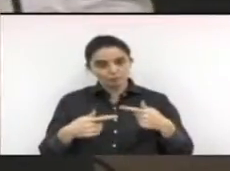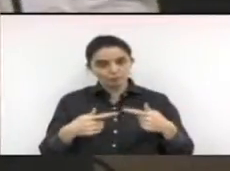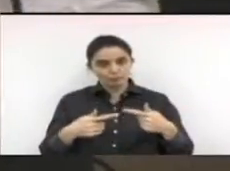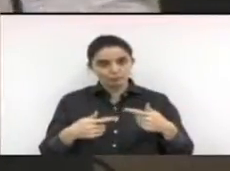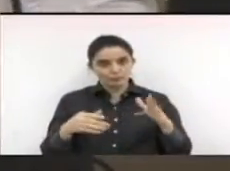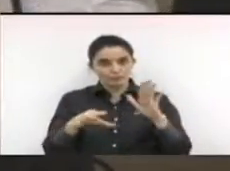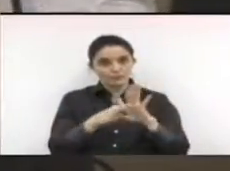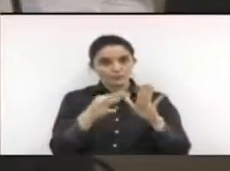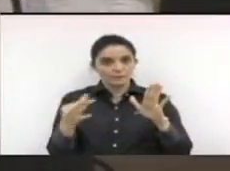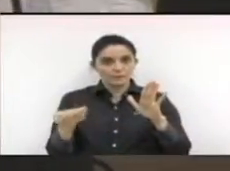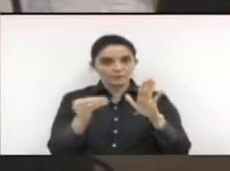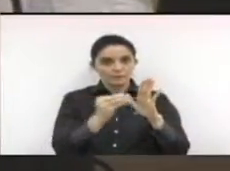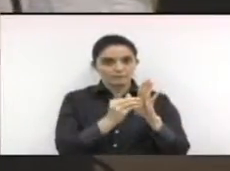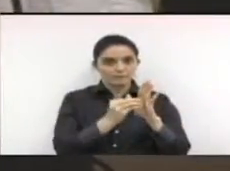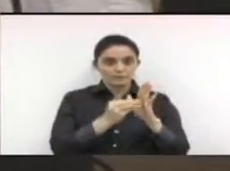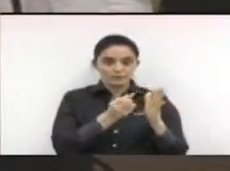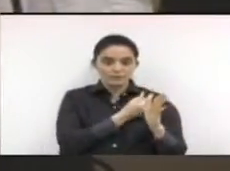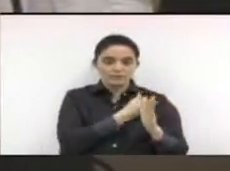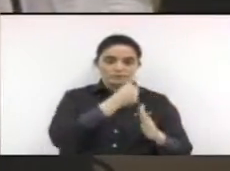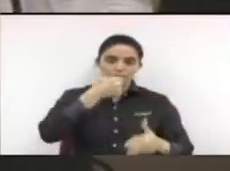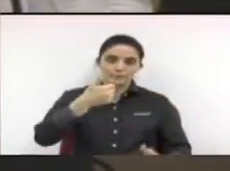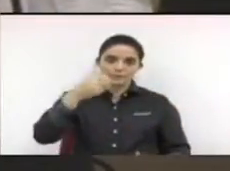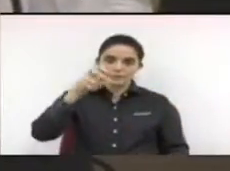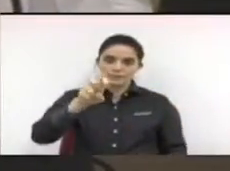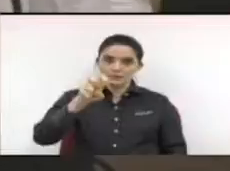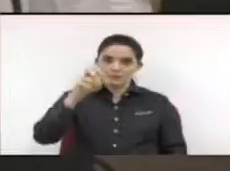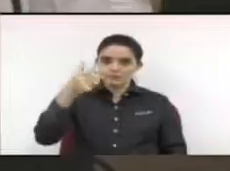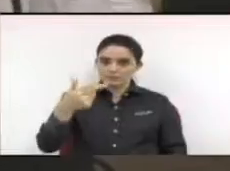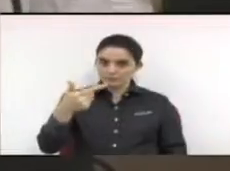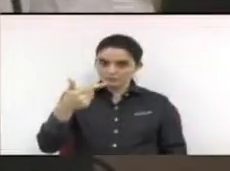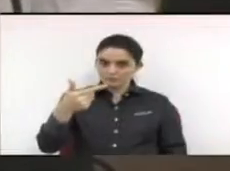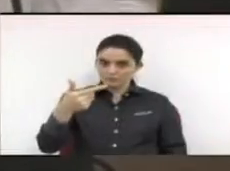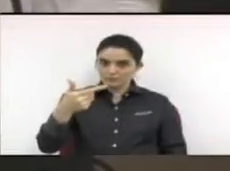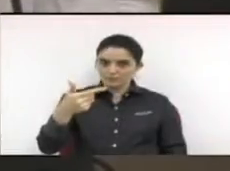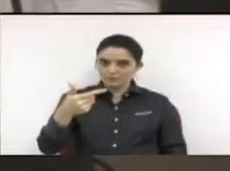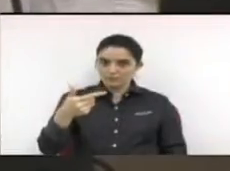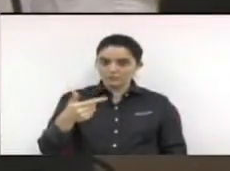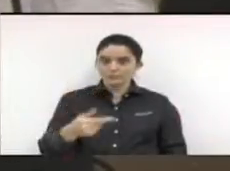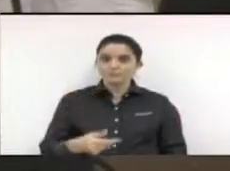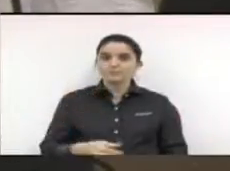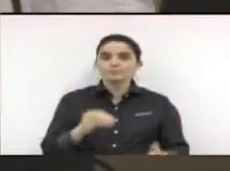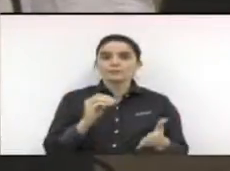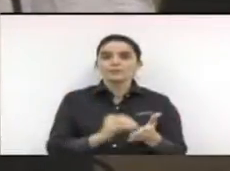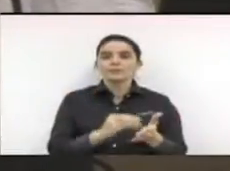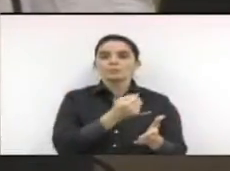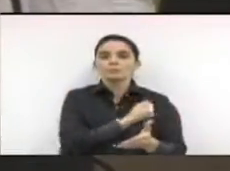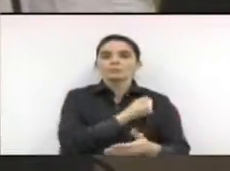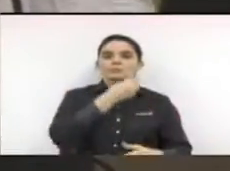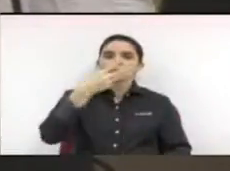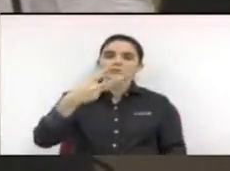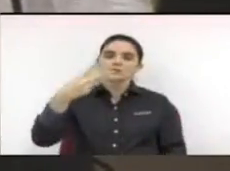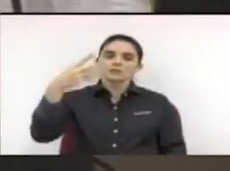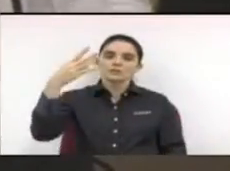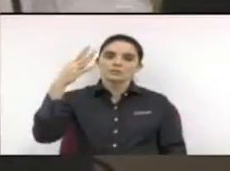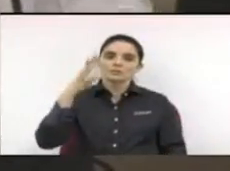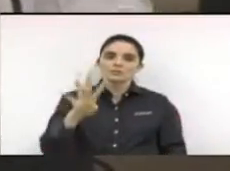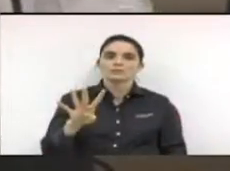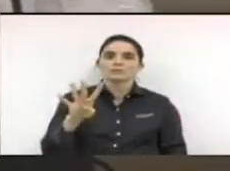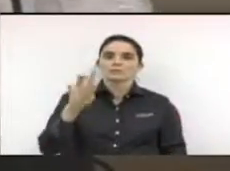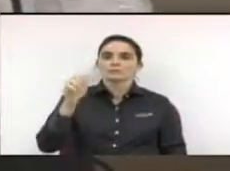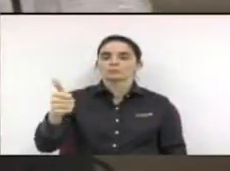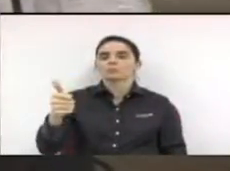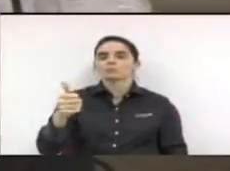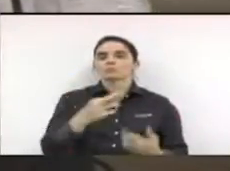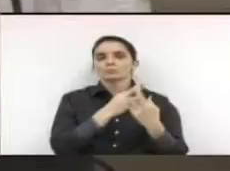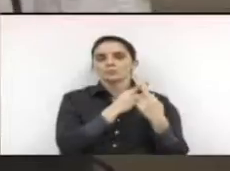número 152, protocolada sobre o número 3481, de